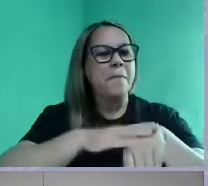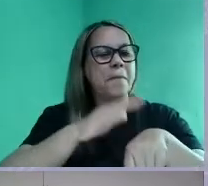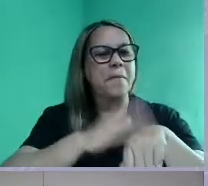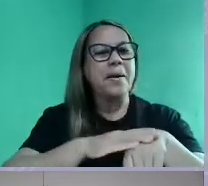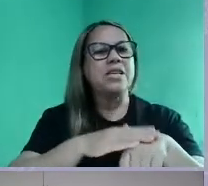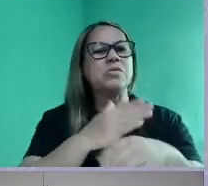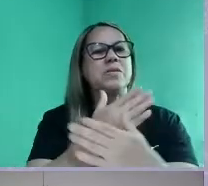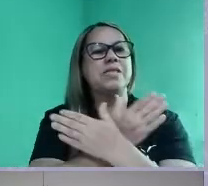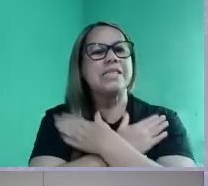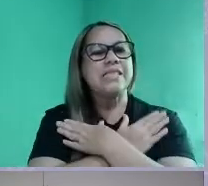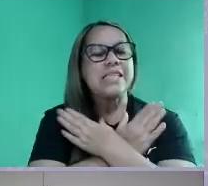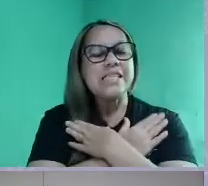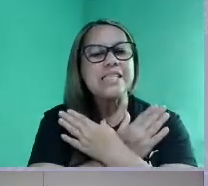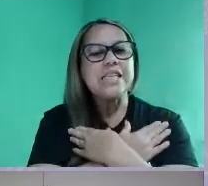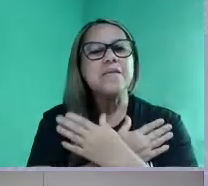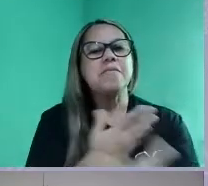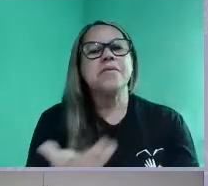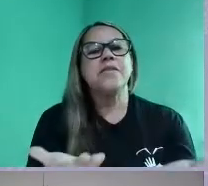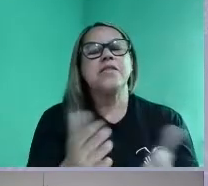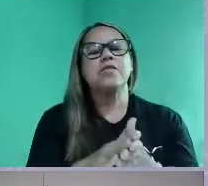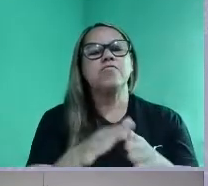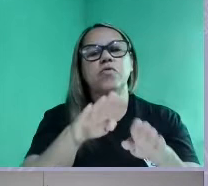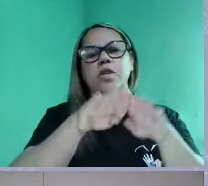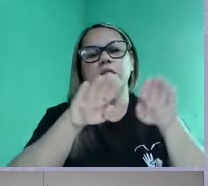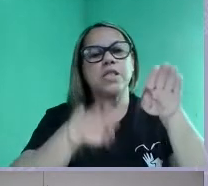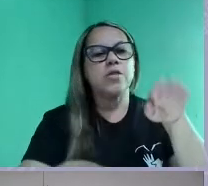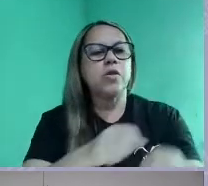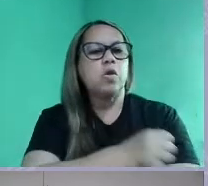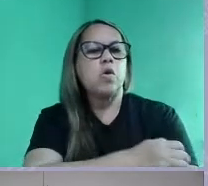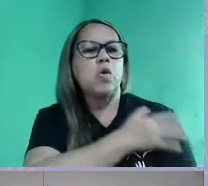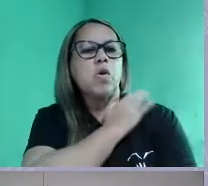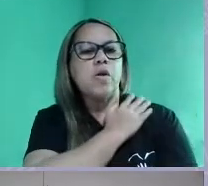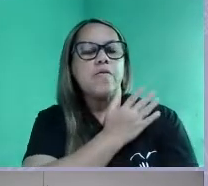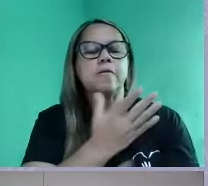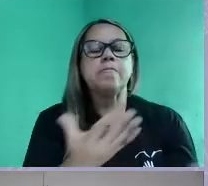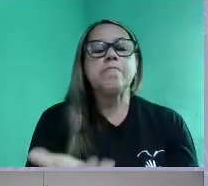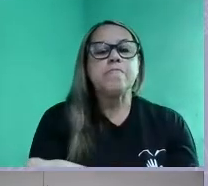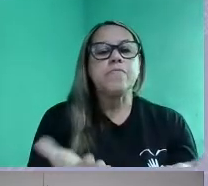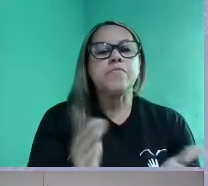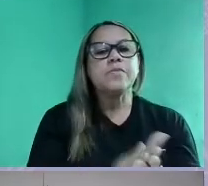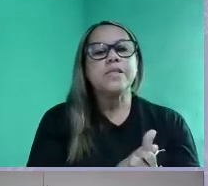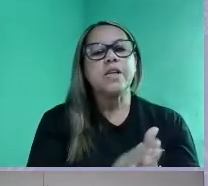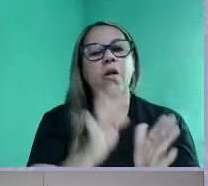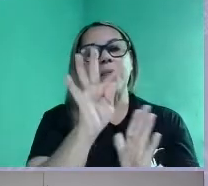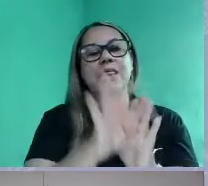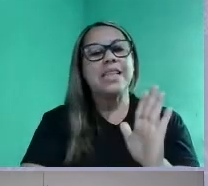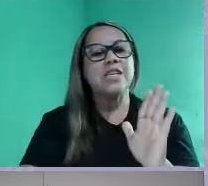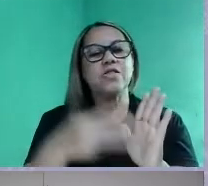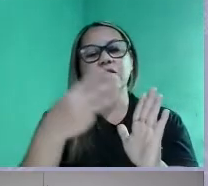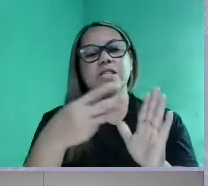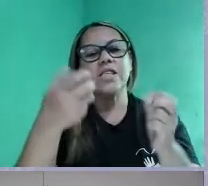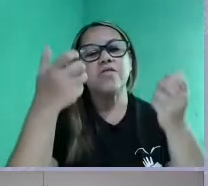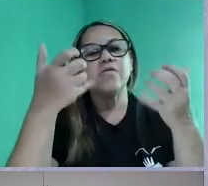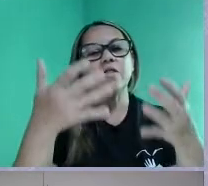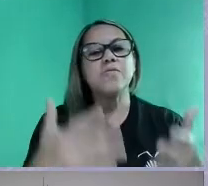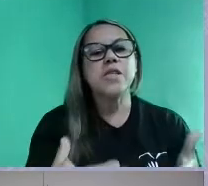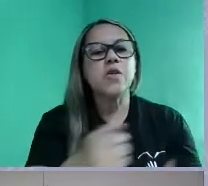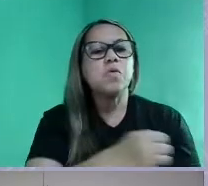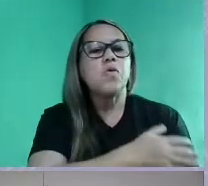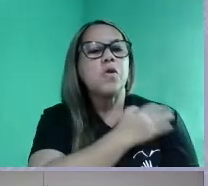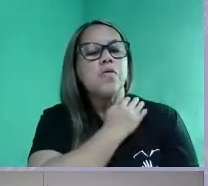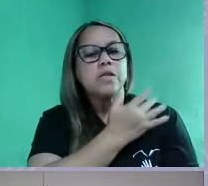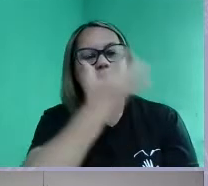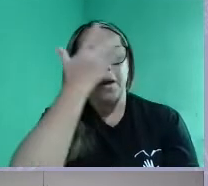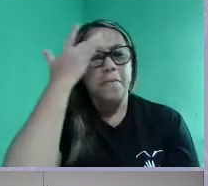jovem, né? Desigualdade entre os níveis de instrução, certo? O texto 3 vai trabalhar o nível de instrução das pessoas,